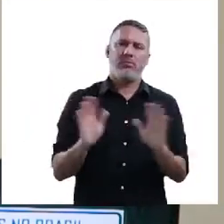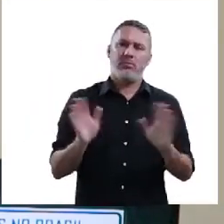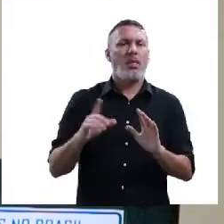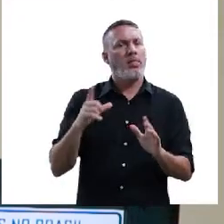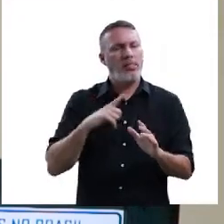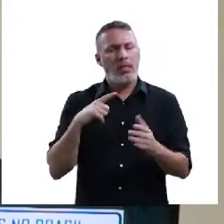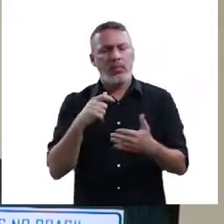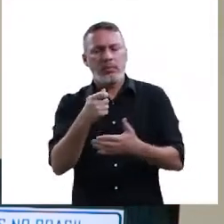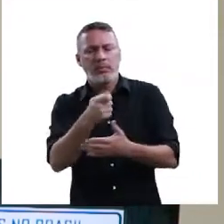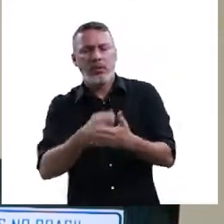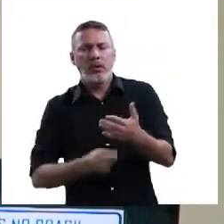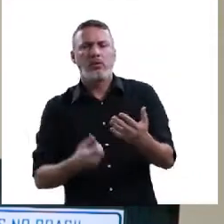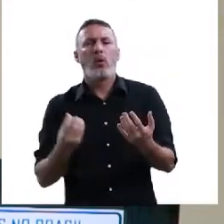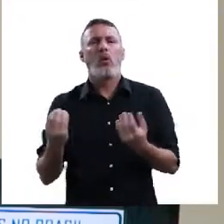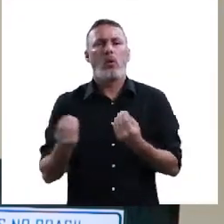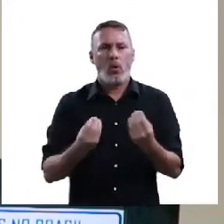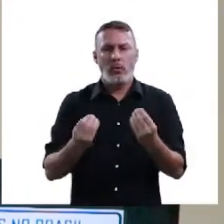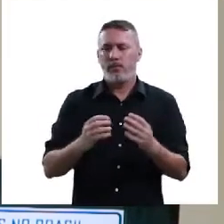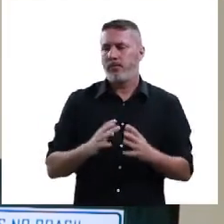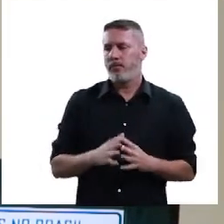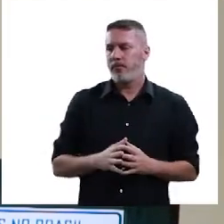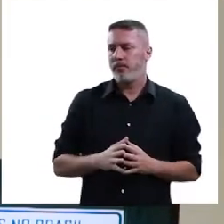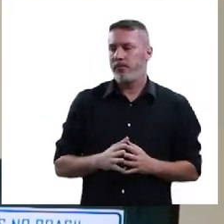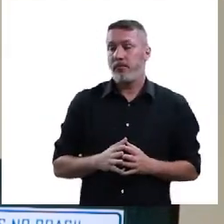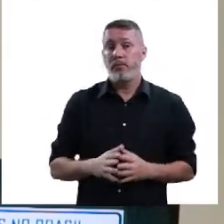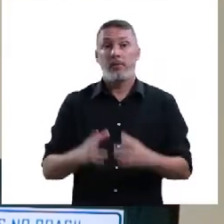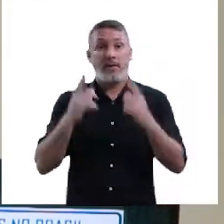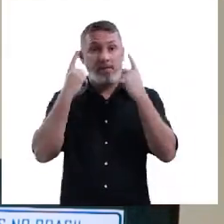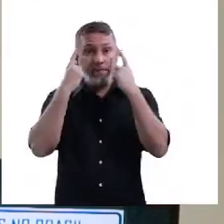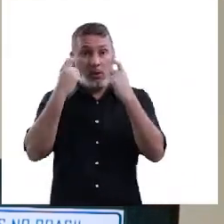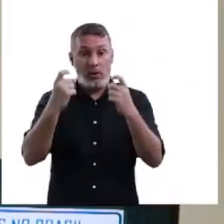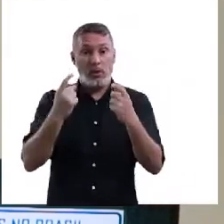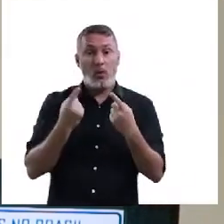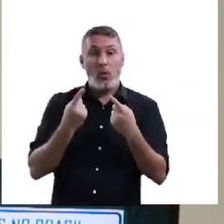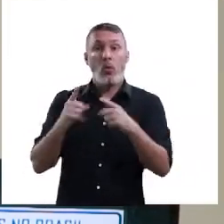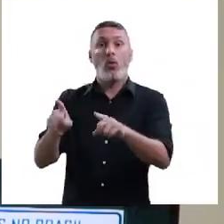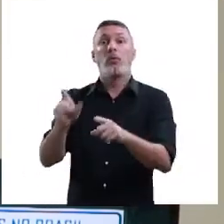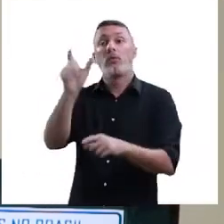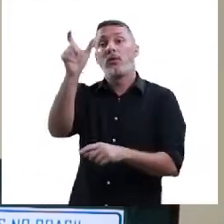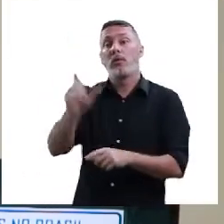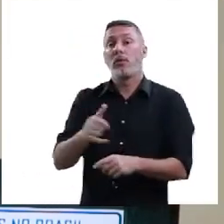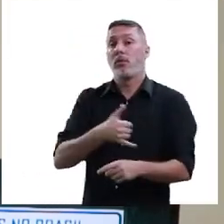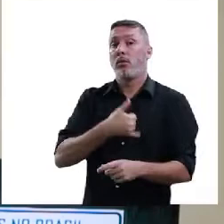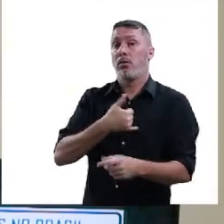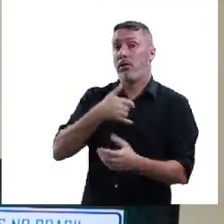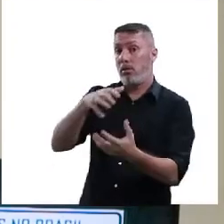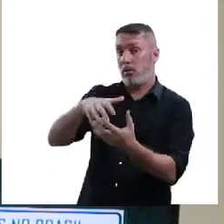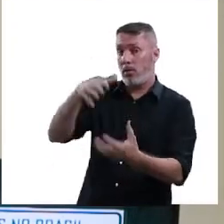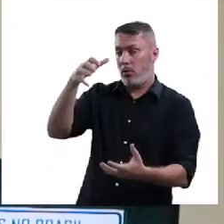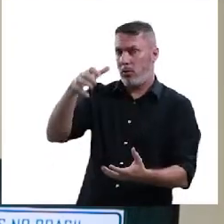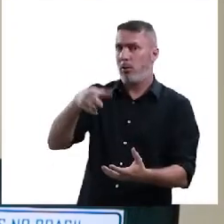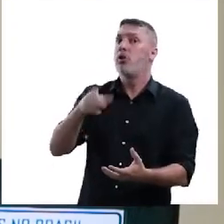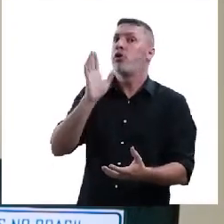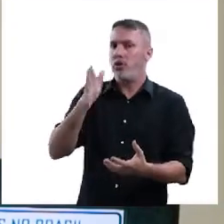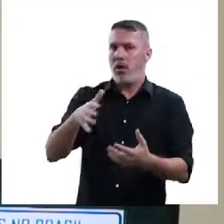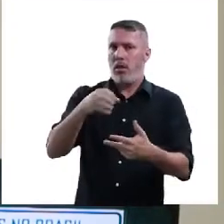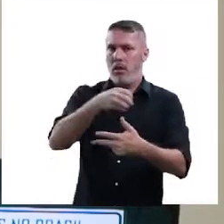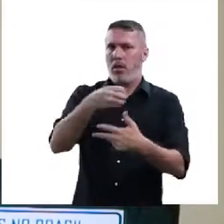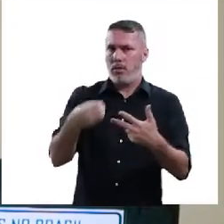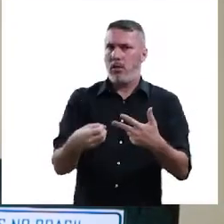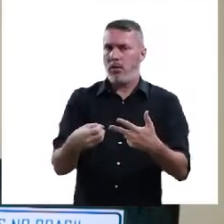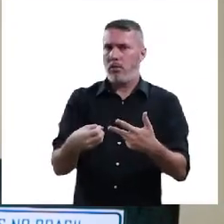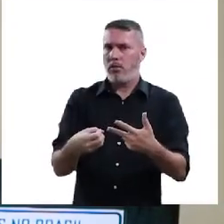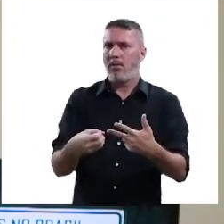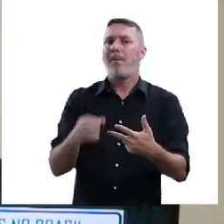ou B, como nós podemos trabalhar com isso? Vamos falar sobre violência contra a pessoa idosa no Brasil. Esse tema já